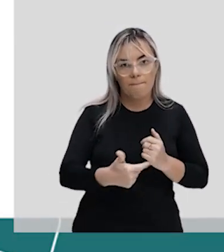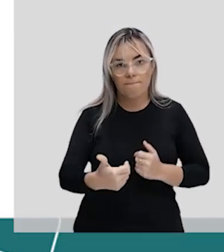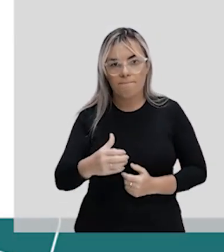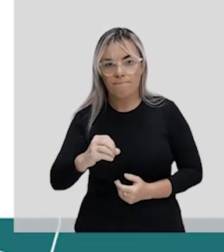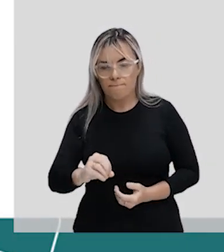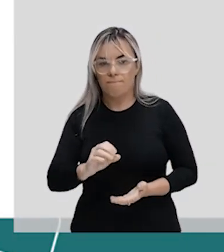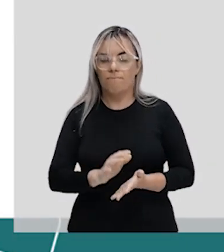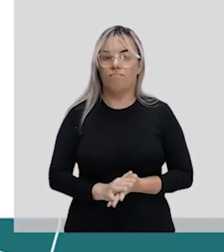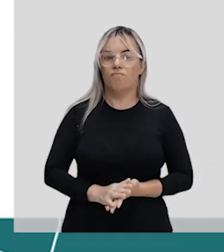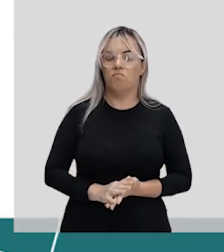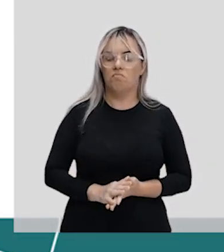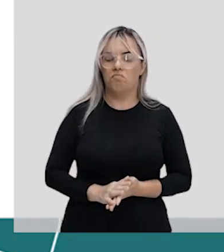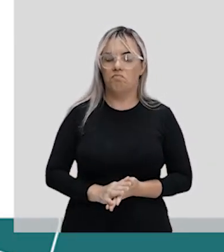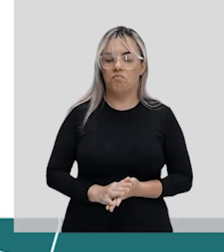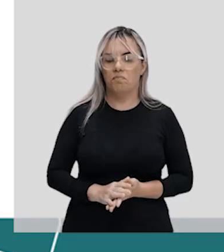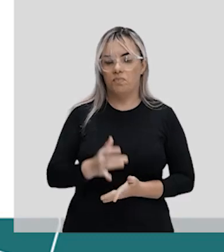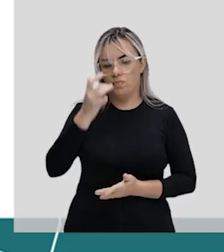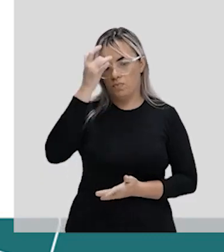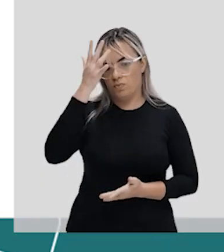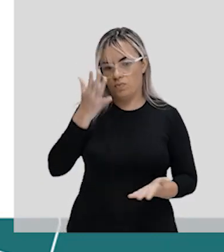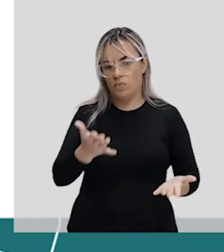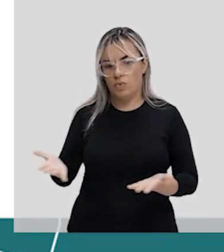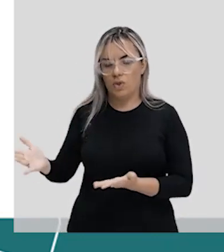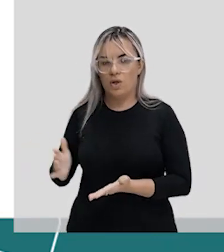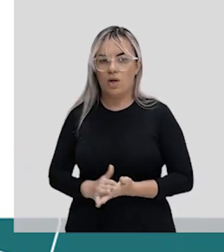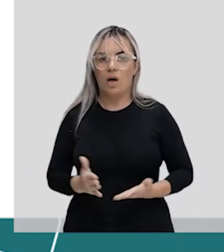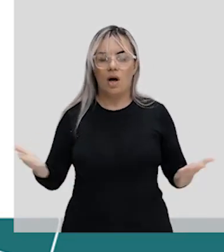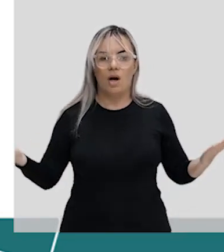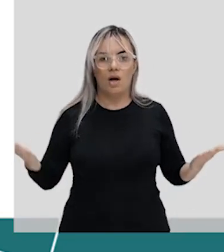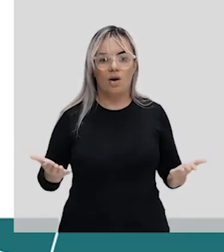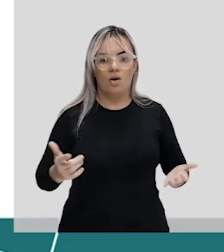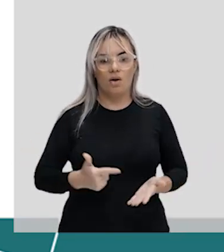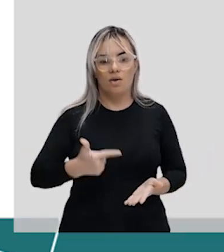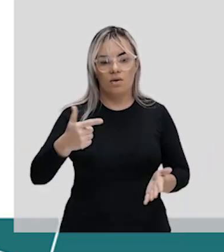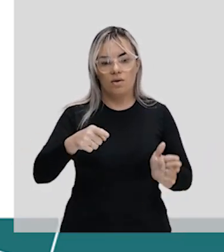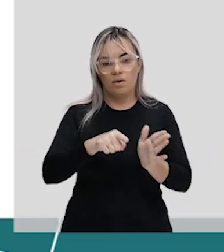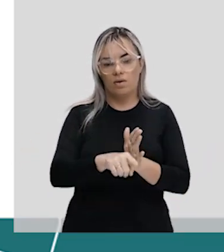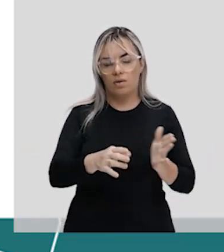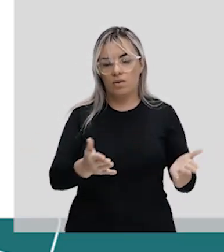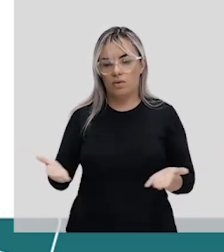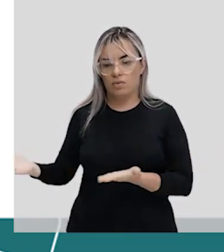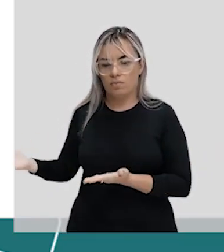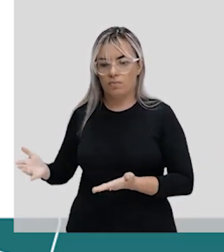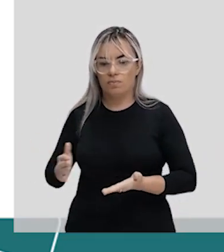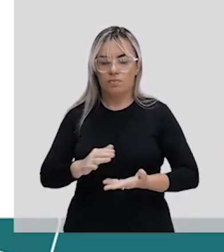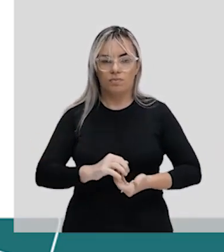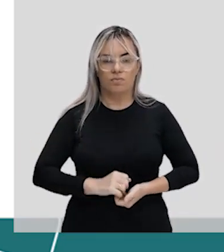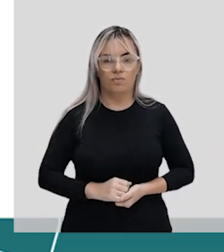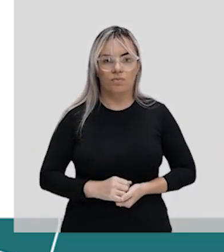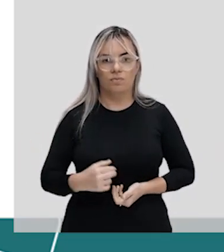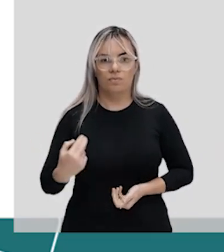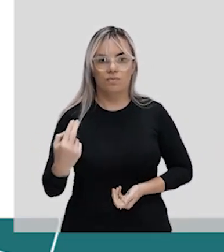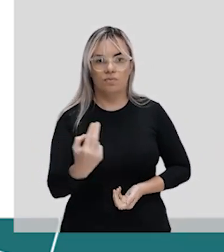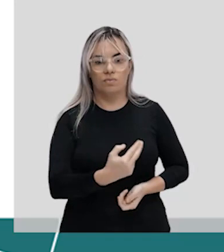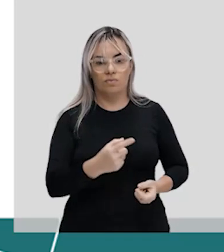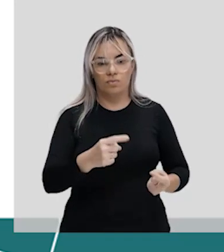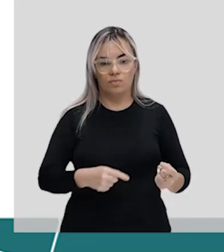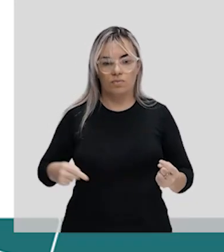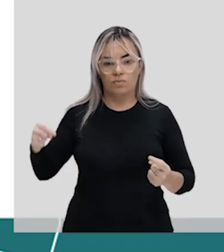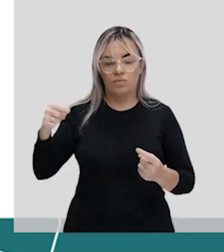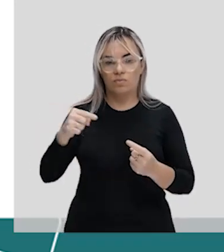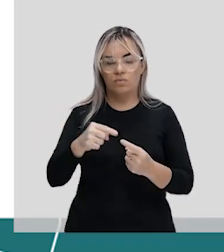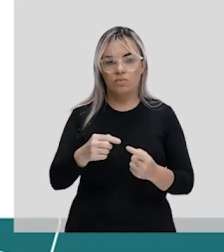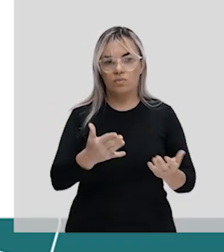tranquilo, tá? Temos agora a segunda questão, e nessa segunda questão, o nosso objetivo é dizer